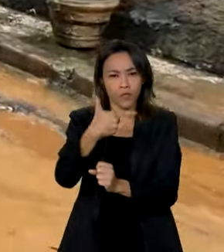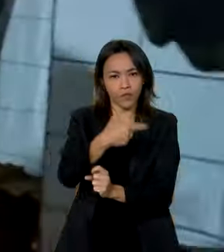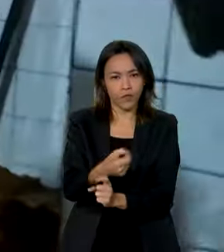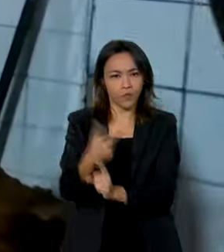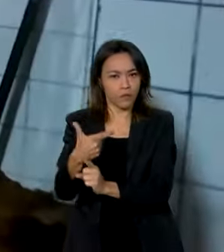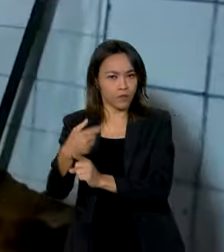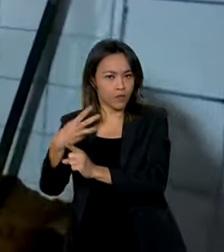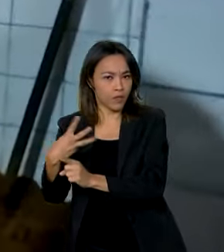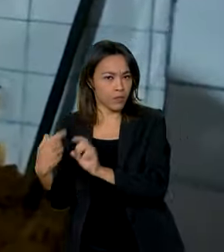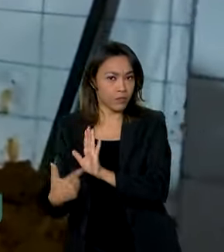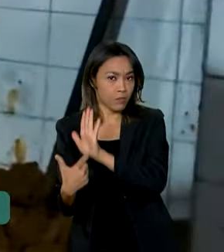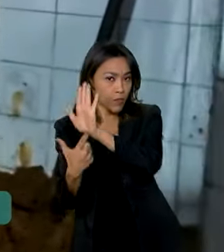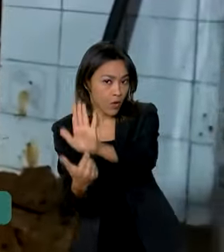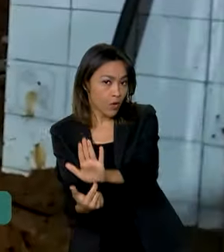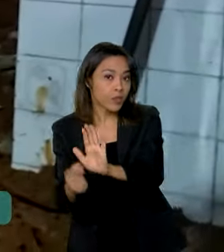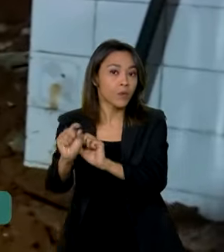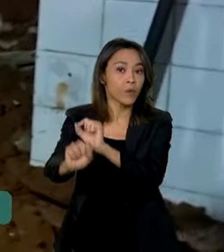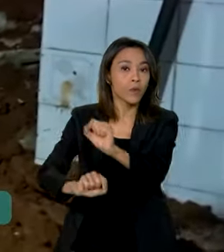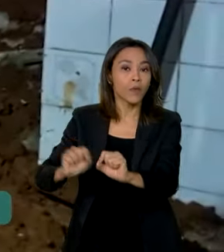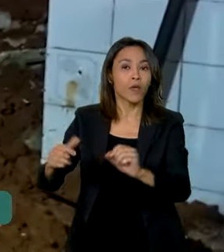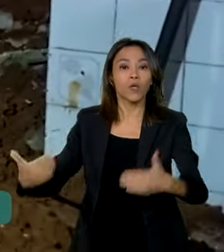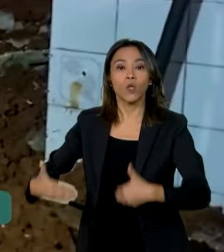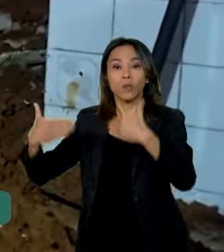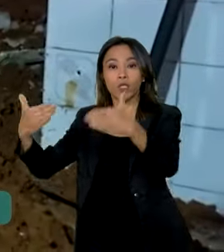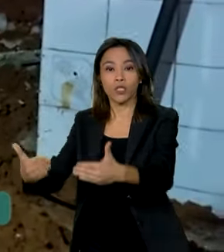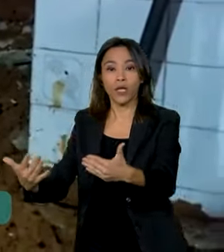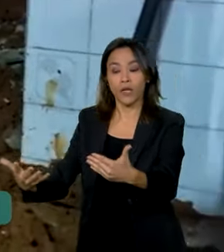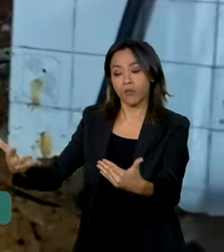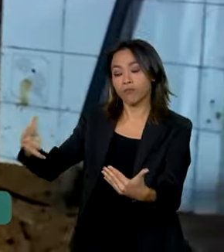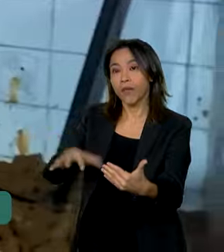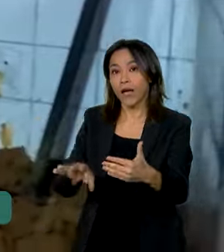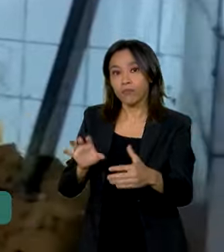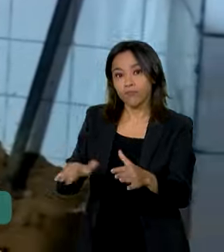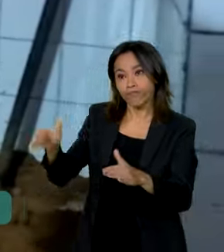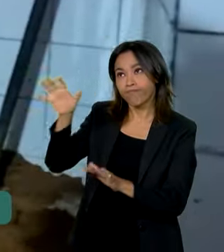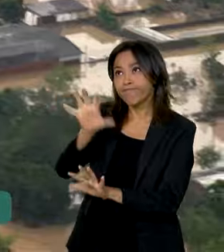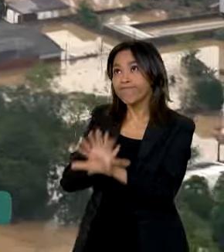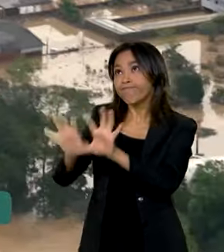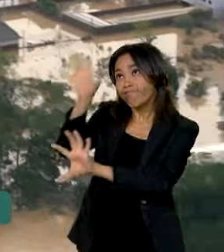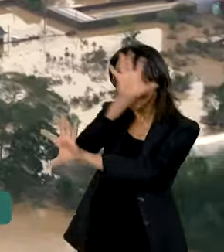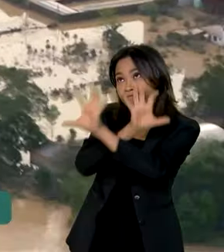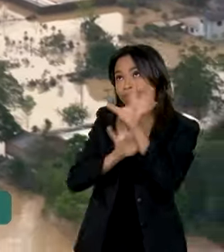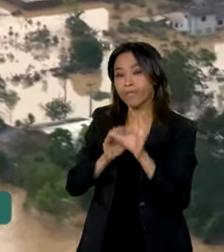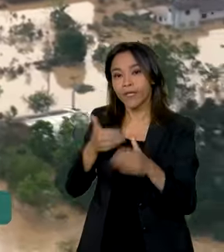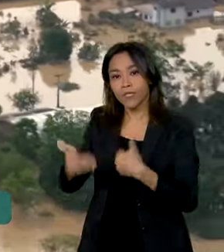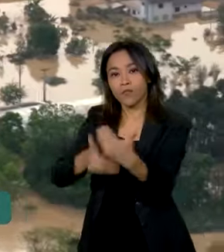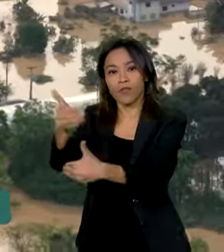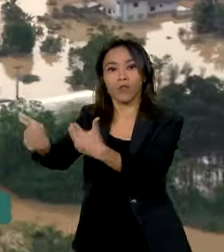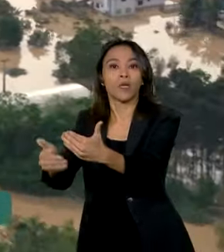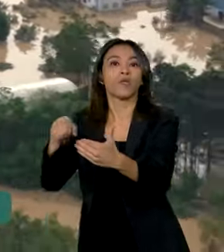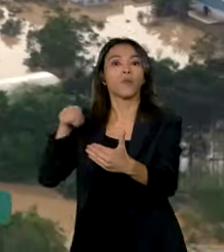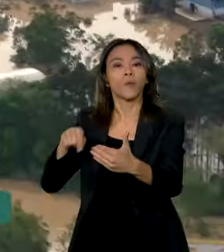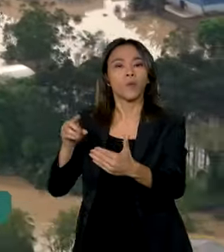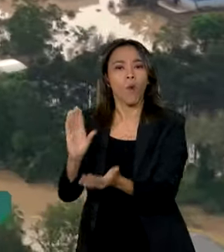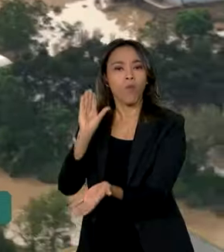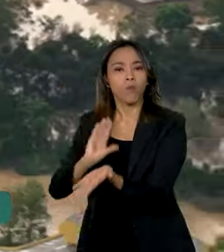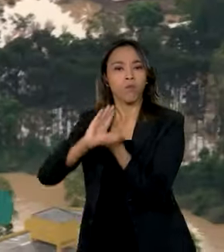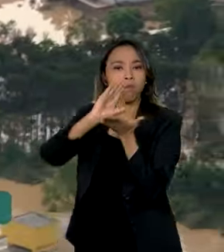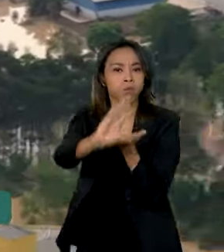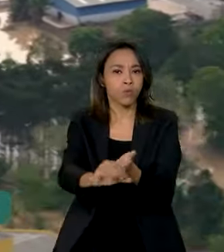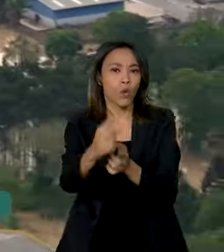mostra que o Ministério da Integração e do Desenvolvimento Regional destinou mais de 1